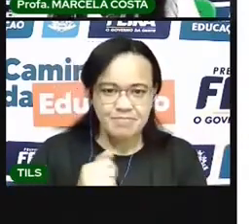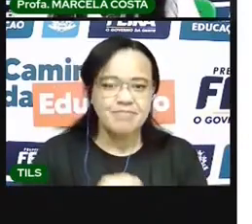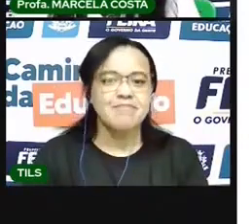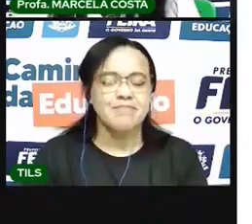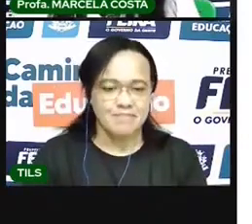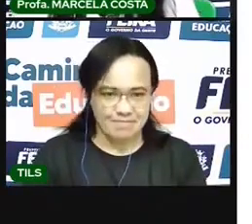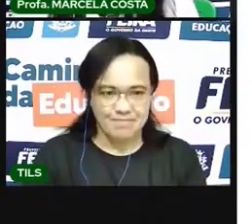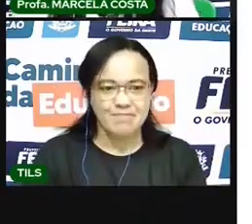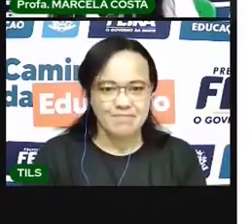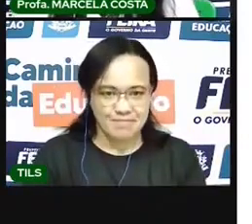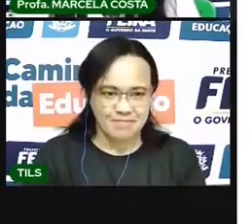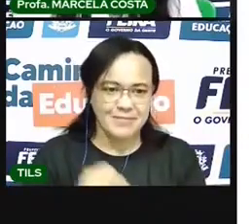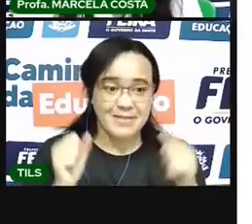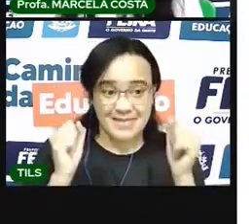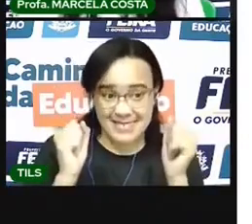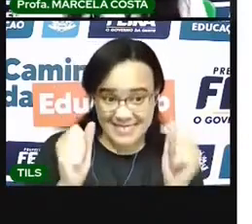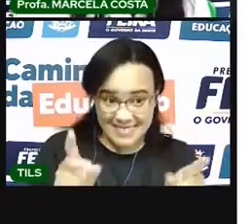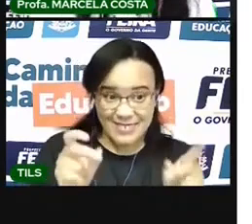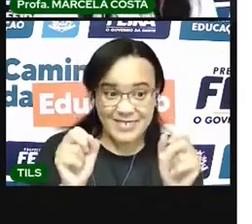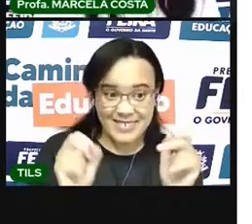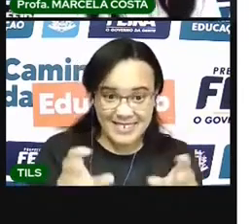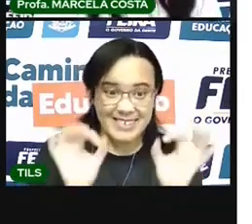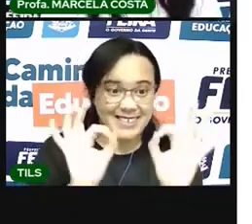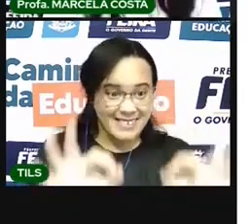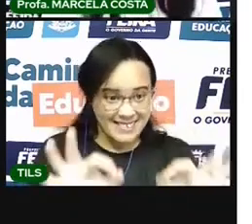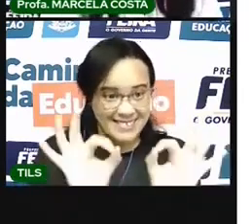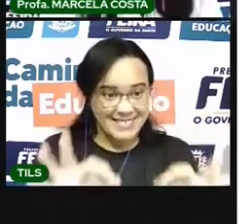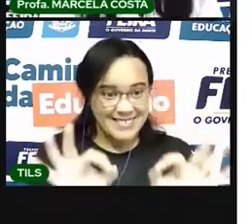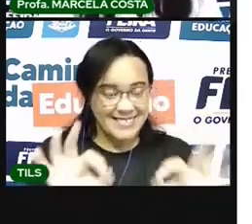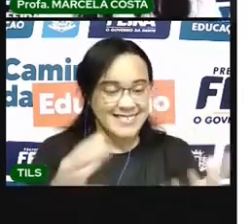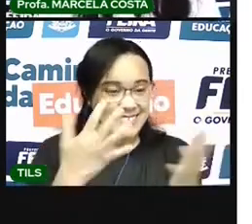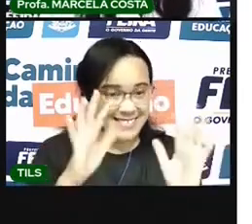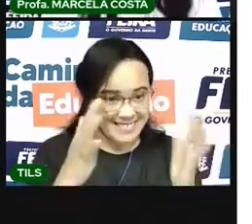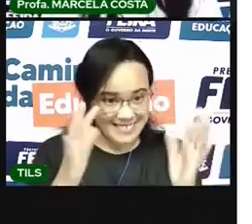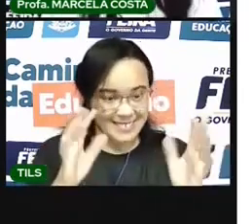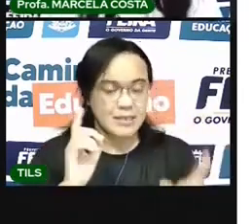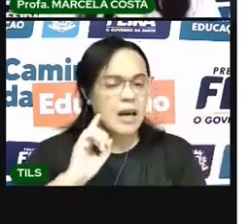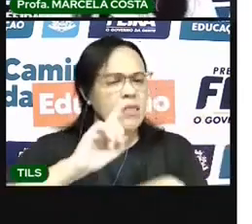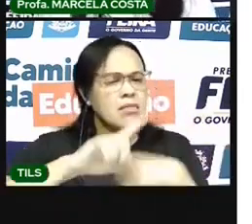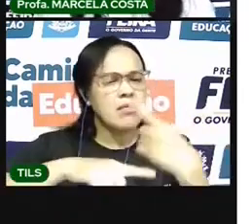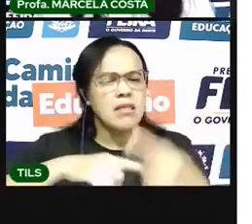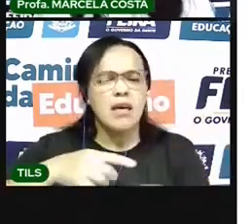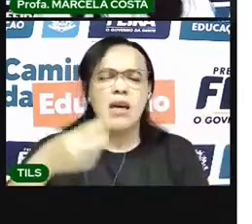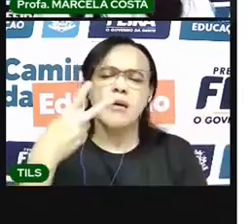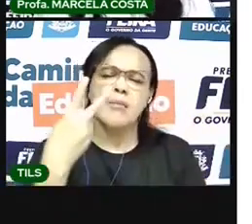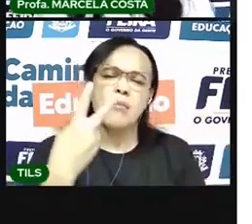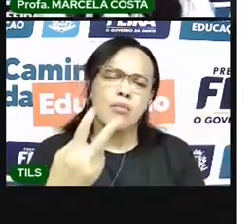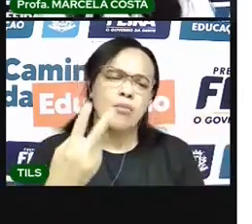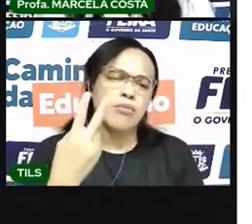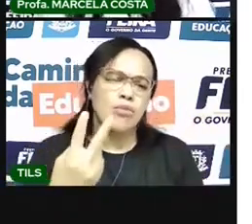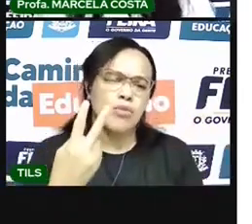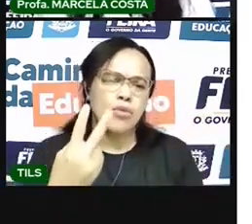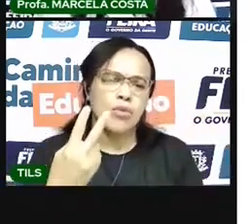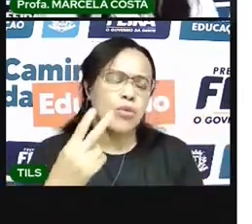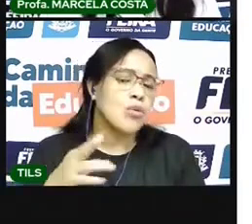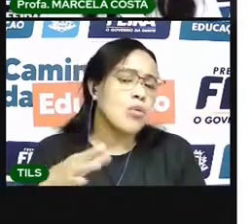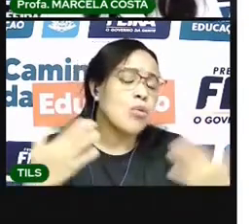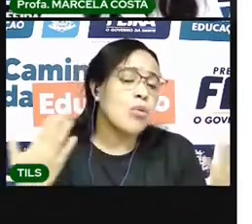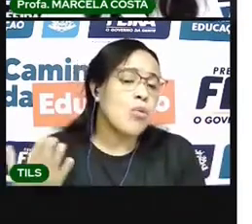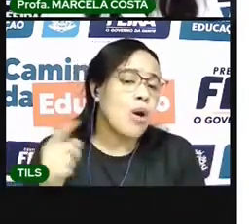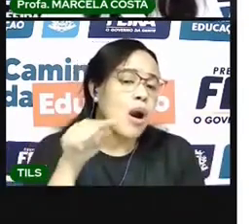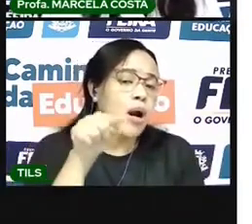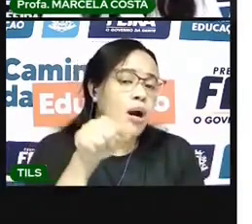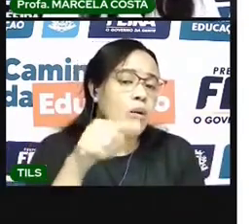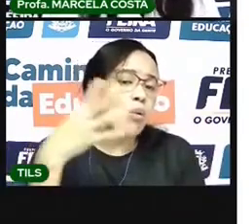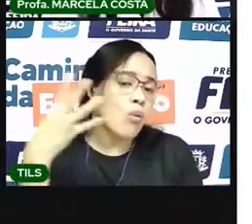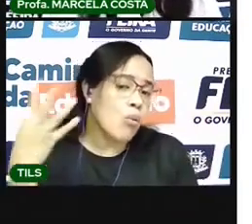Pronto. Acertamos. Agora, depois do número 2. Vem o número 4 ou o número 3?